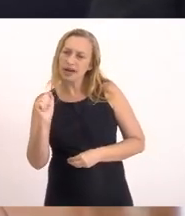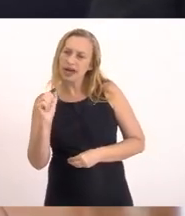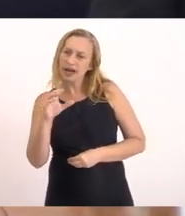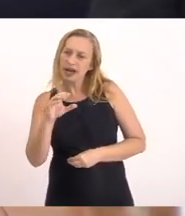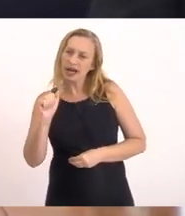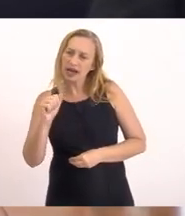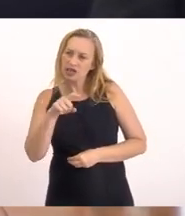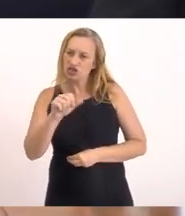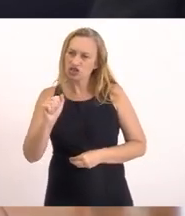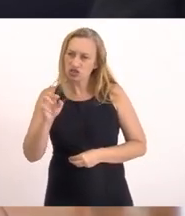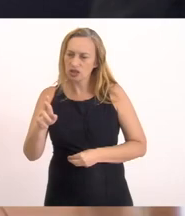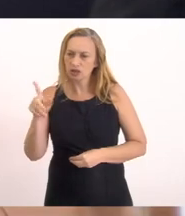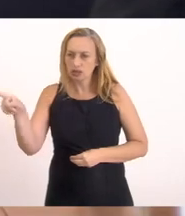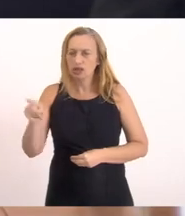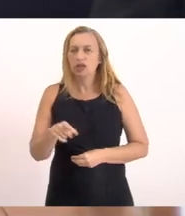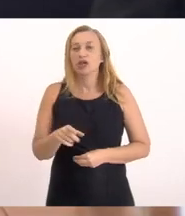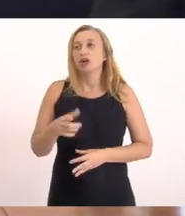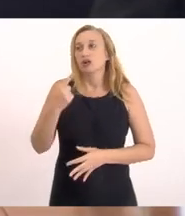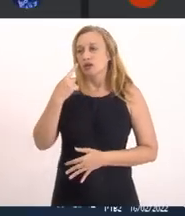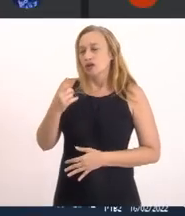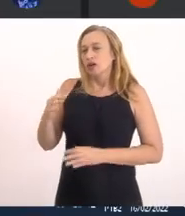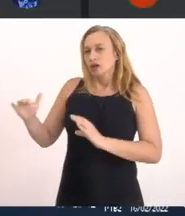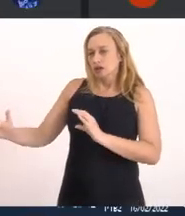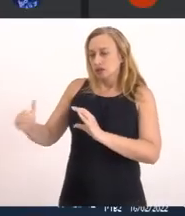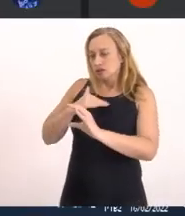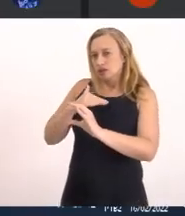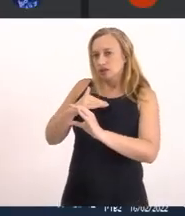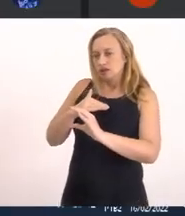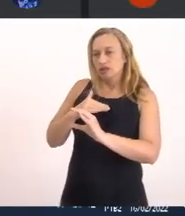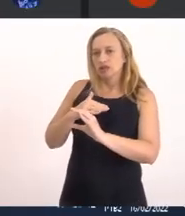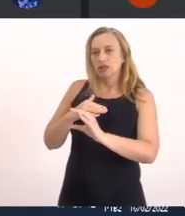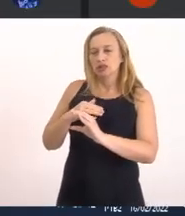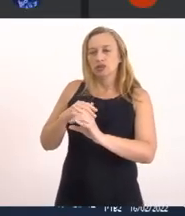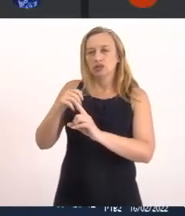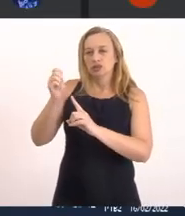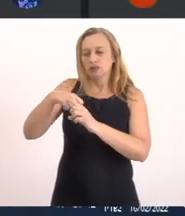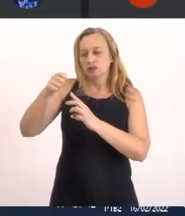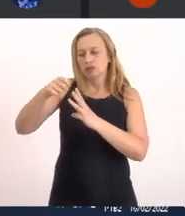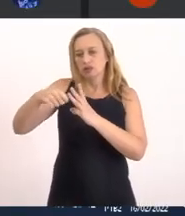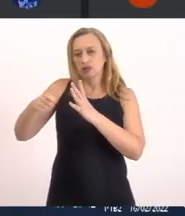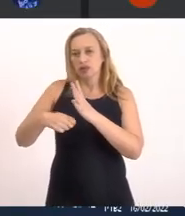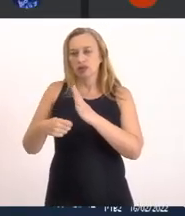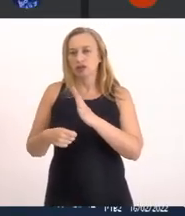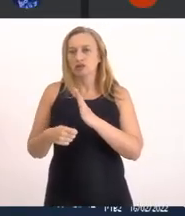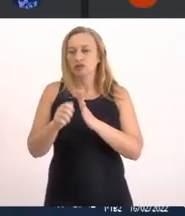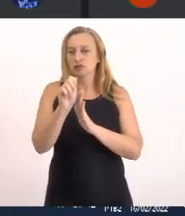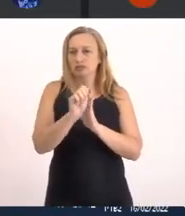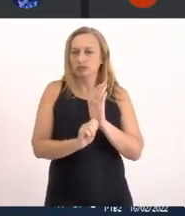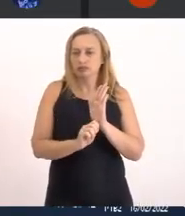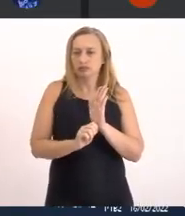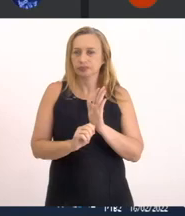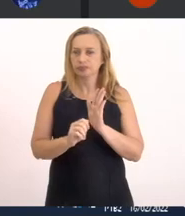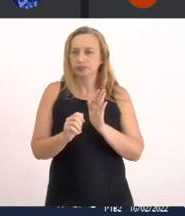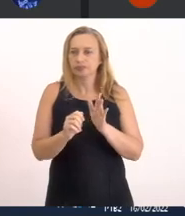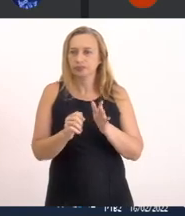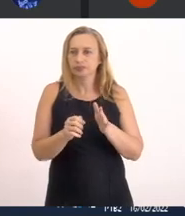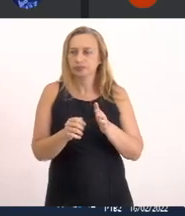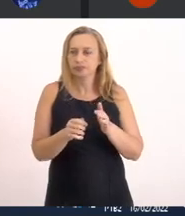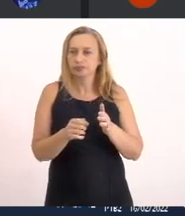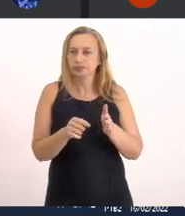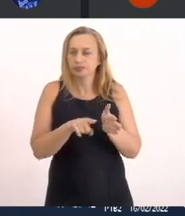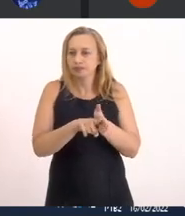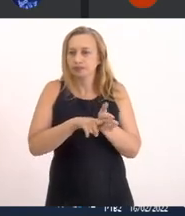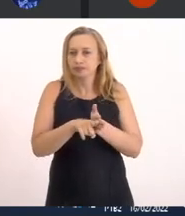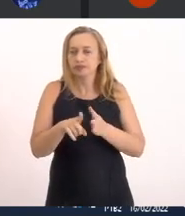Olha só Eles enviam Mensalmente O relatório Das análises Do efluente